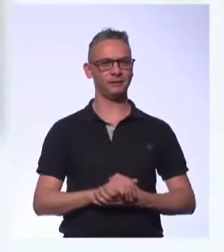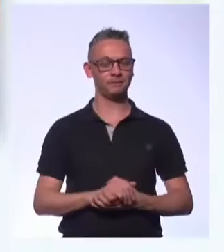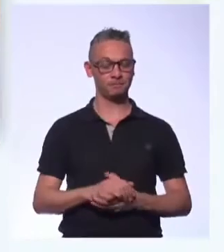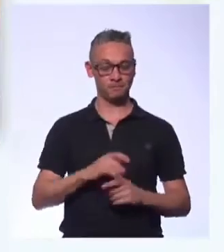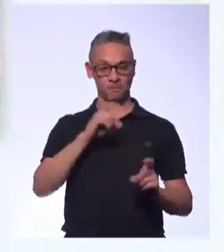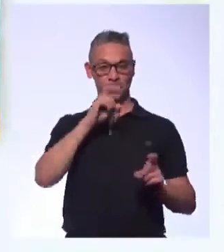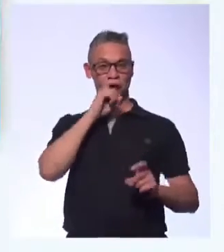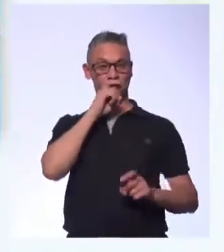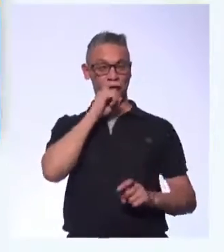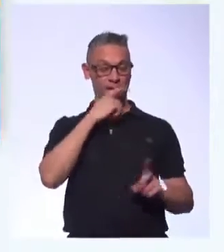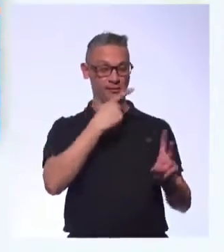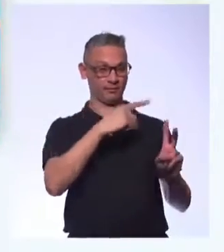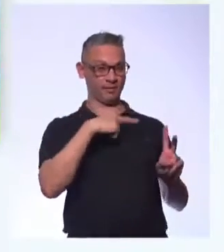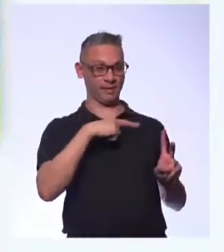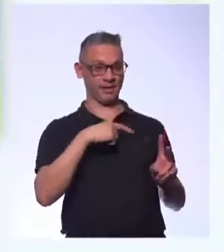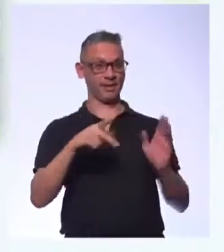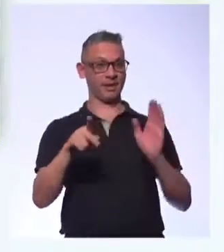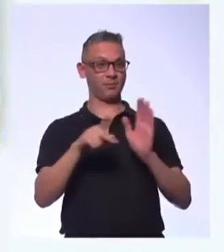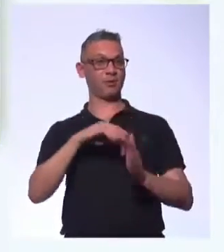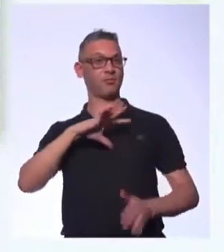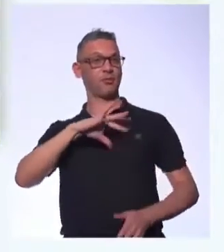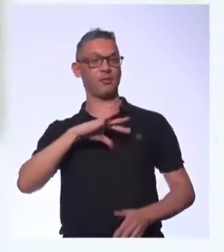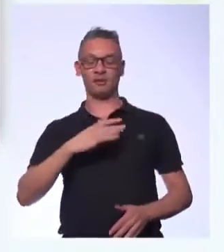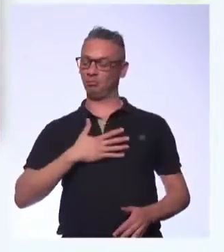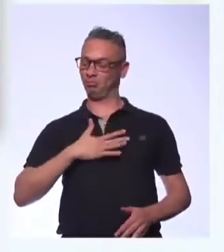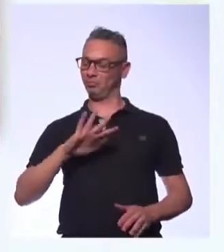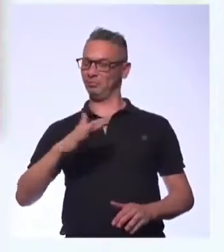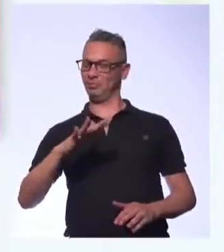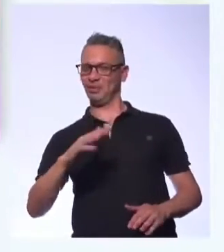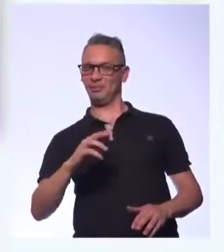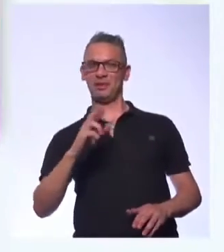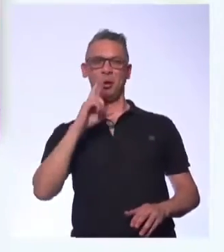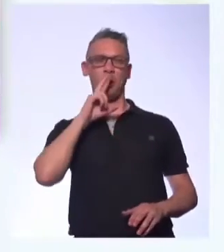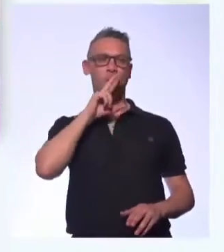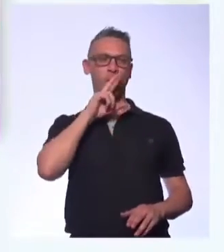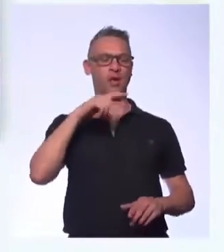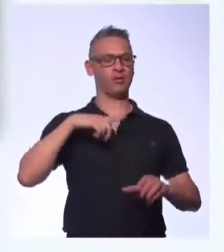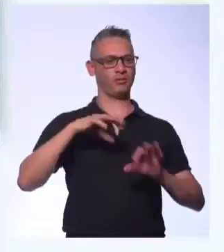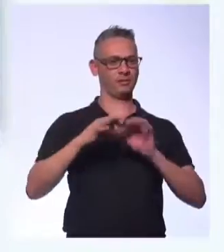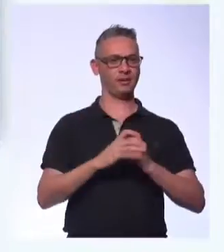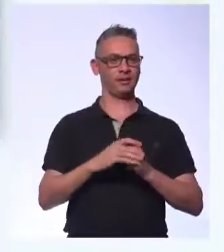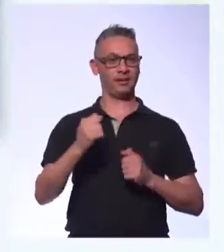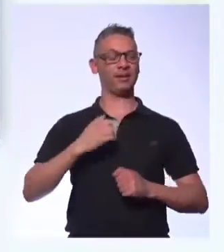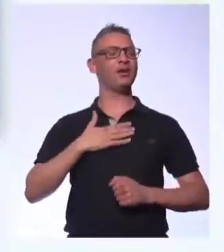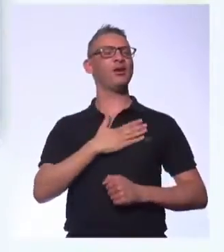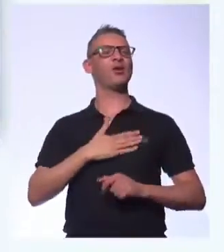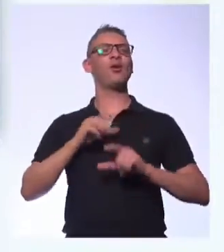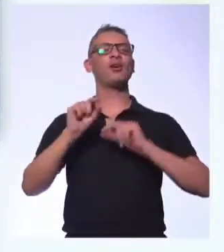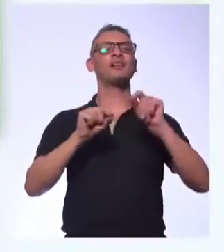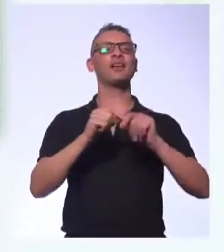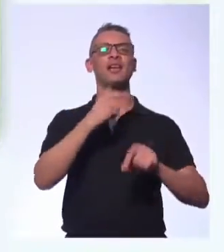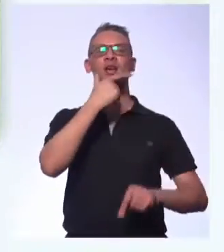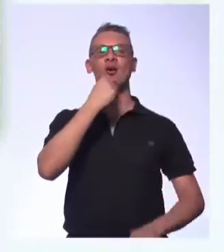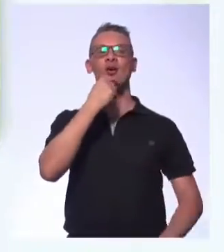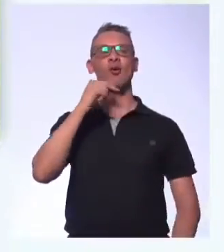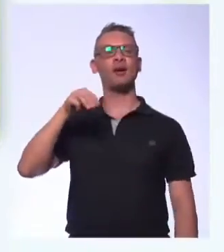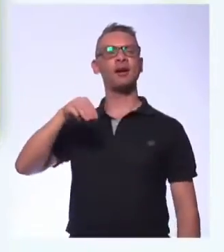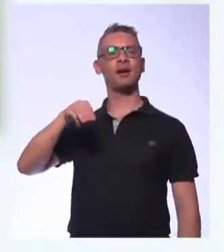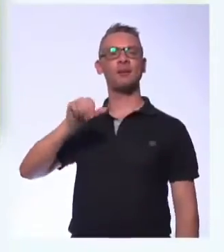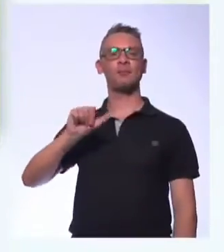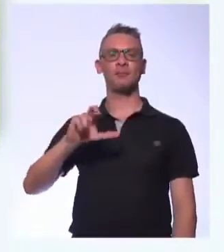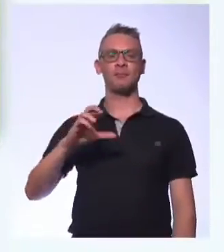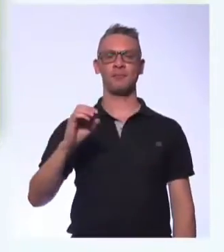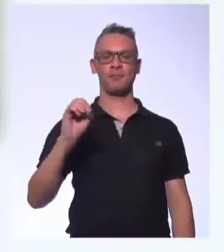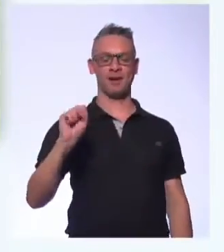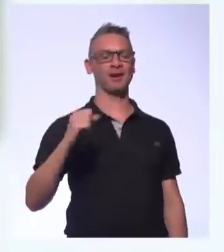o pai dela, que é corintiano, admira tanto o Ronaldo. Na verdade, seu Eliseu é fã mesmo de um palmeirense. E São